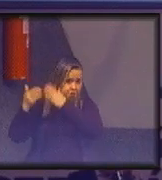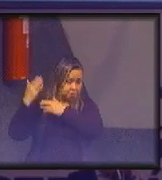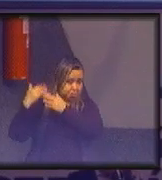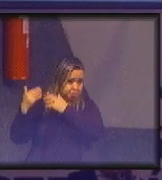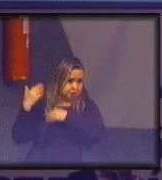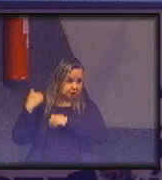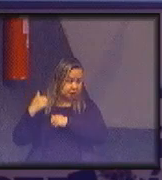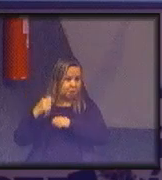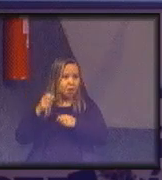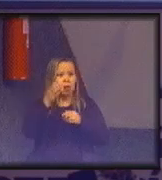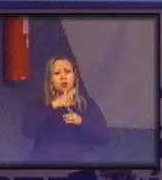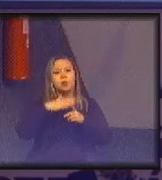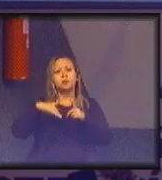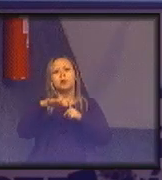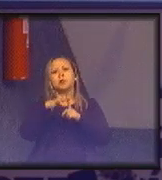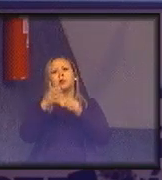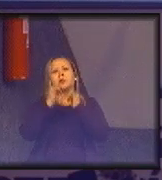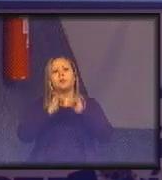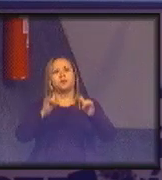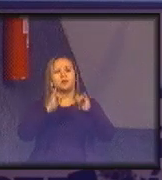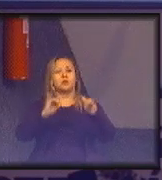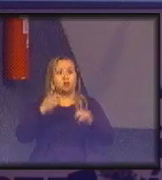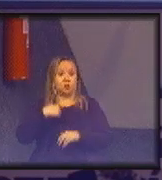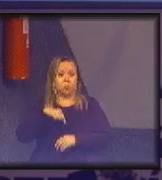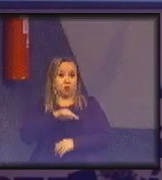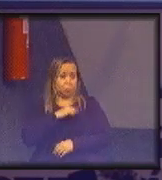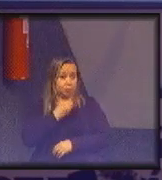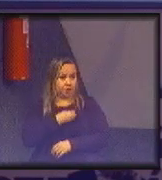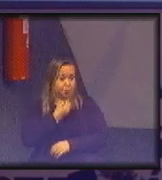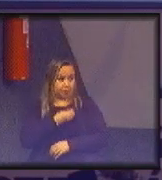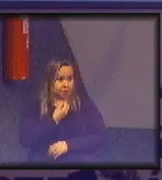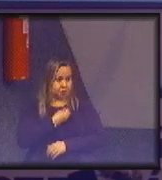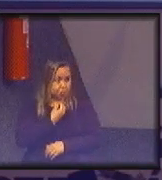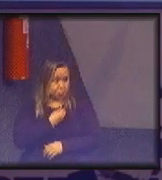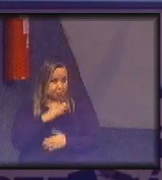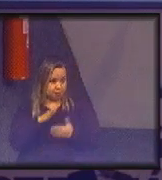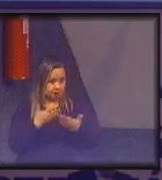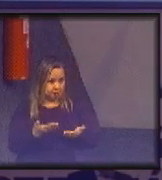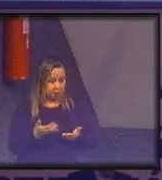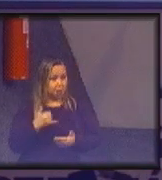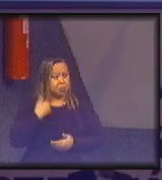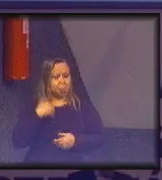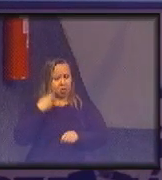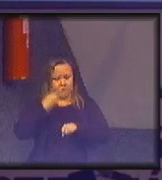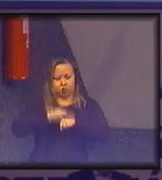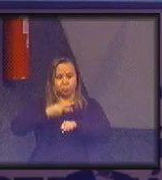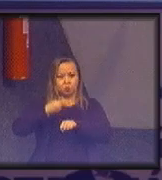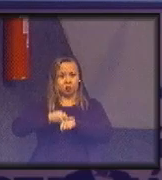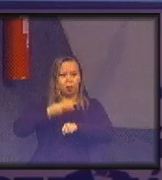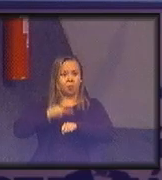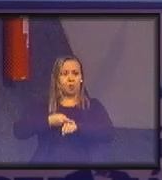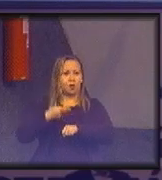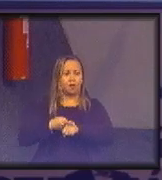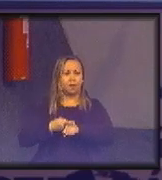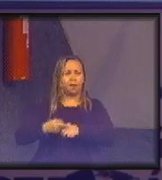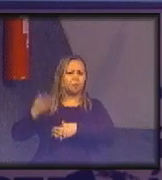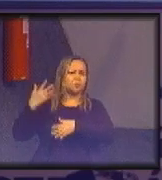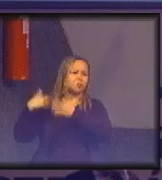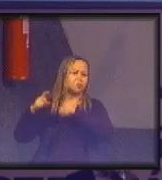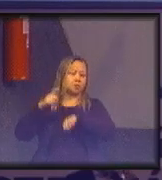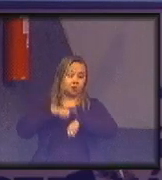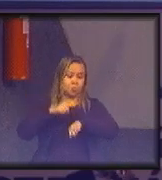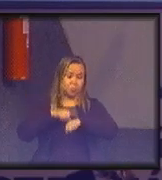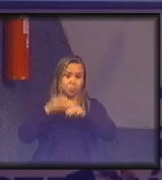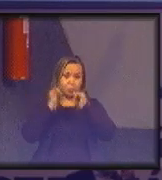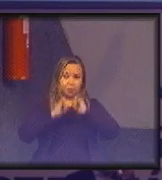informação. nós vivemos então na idade do ferro na era da informação